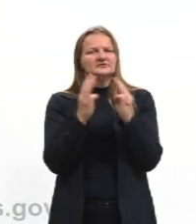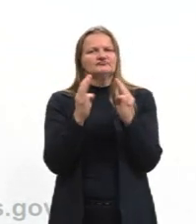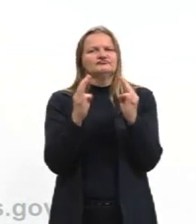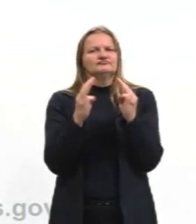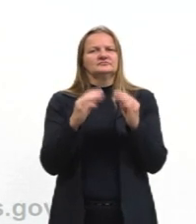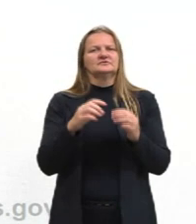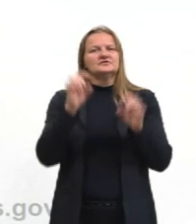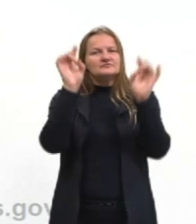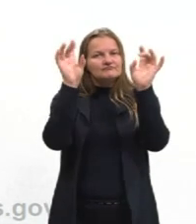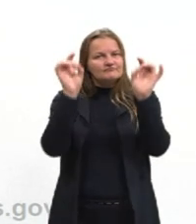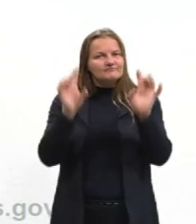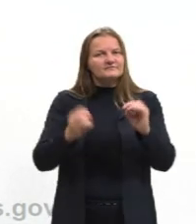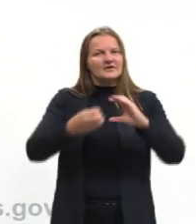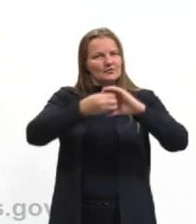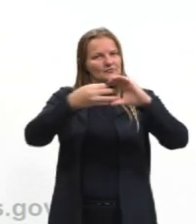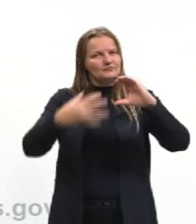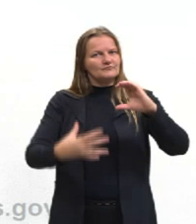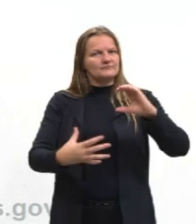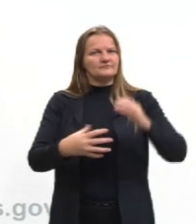específico.